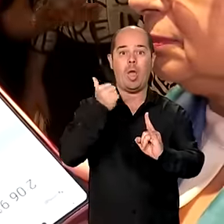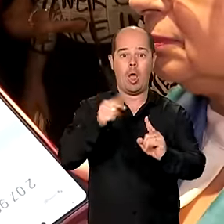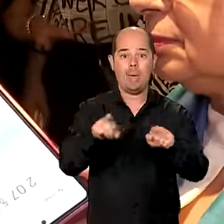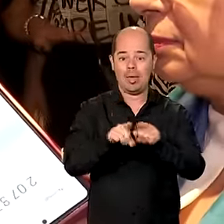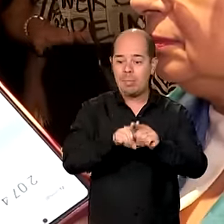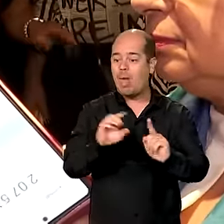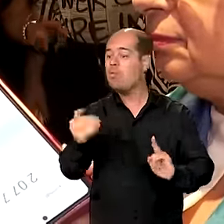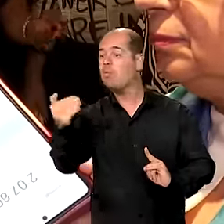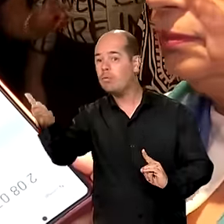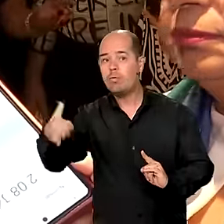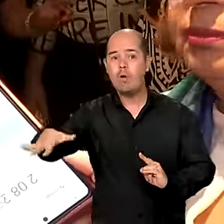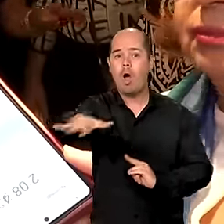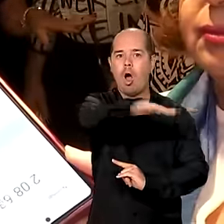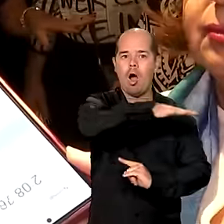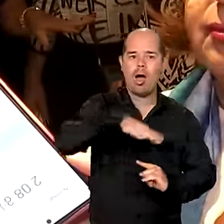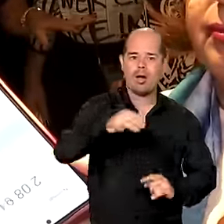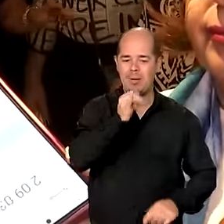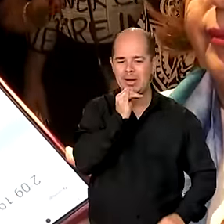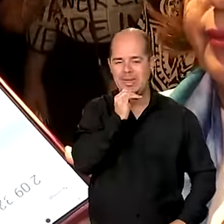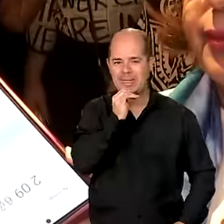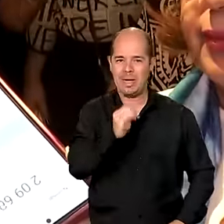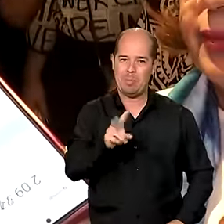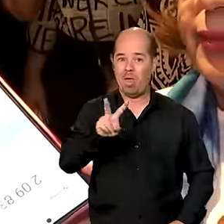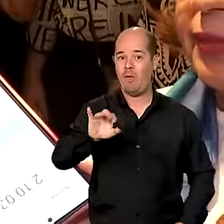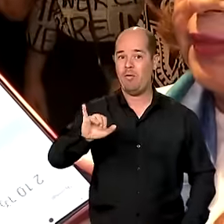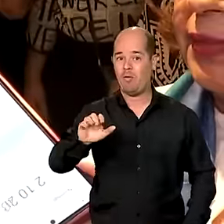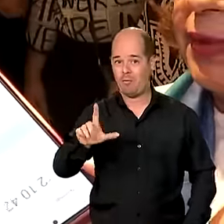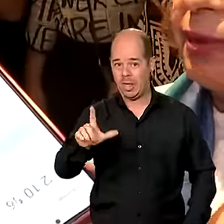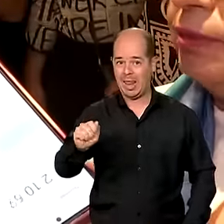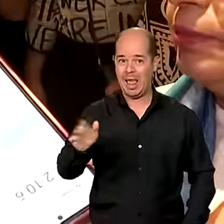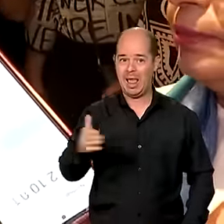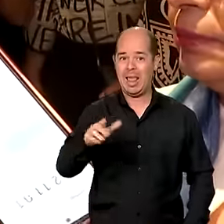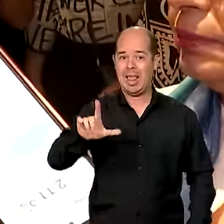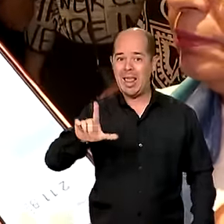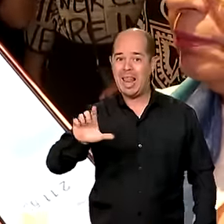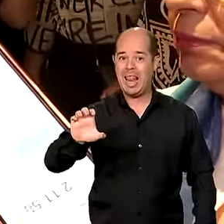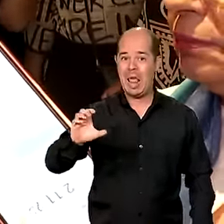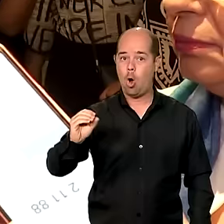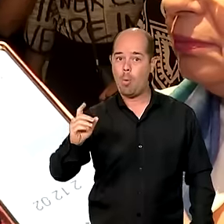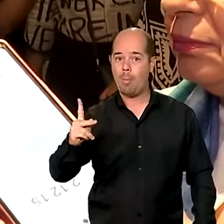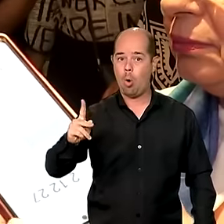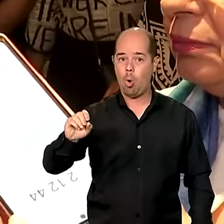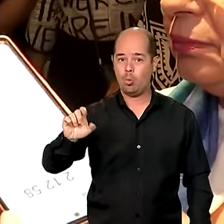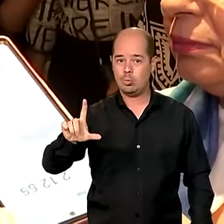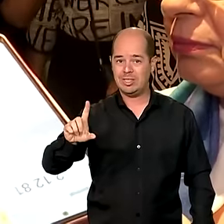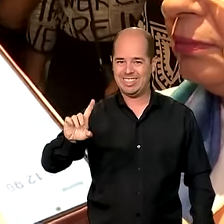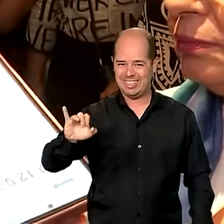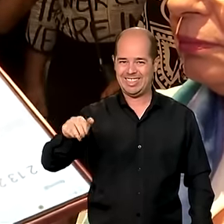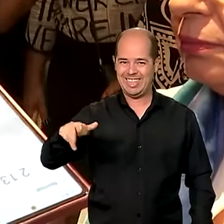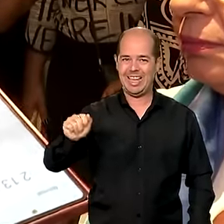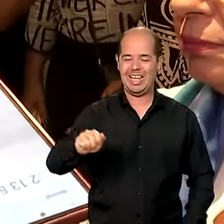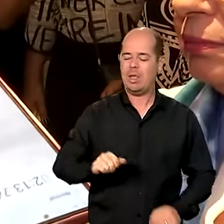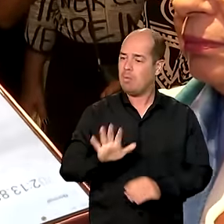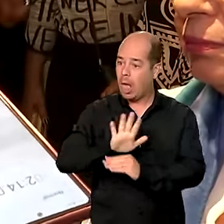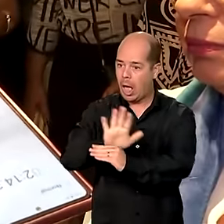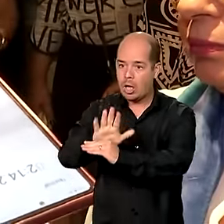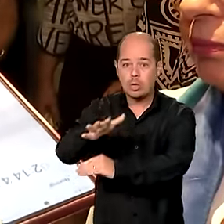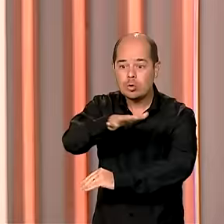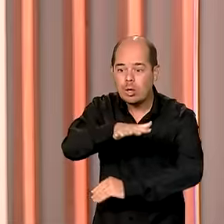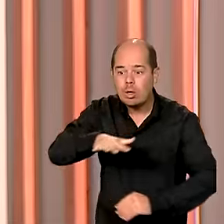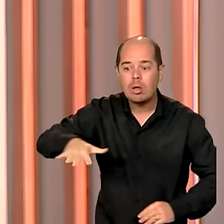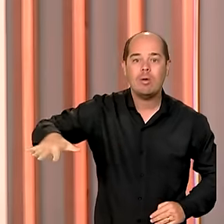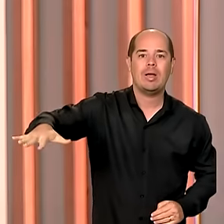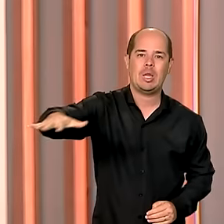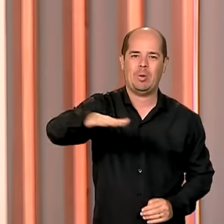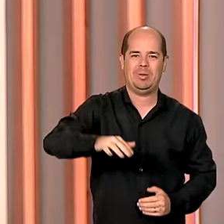lugar que, infelizmente, está muito degradado. Você trazer ali habitação, trazer equipamentos sociais vai fazer uma diferença enorme para aquele espaço.